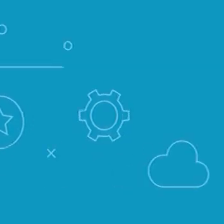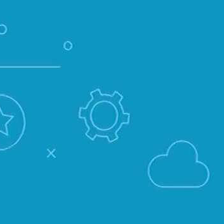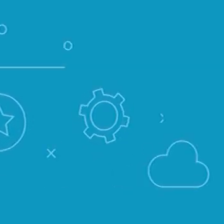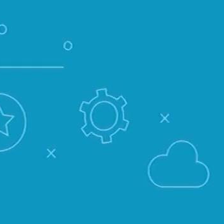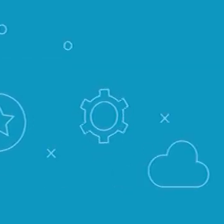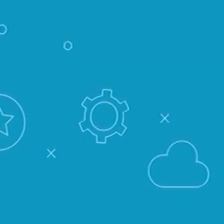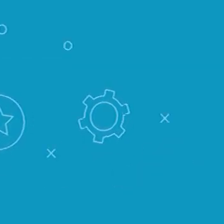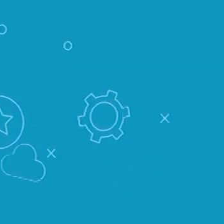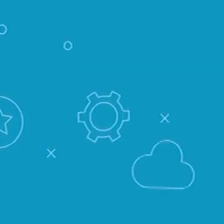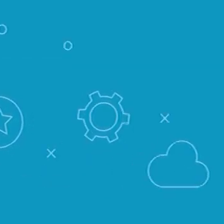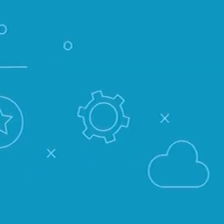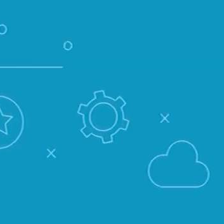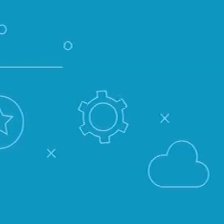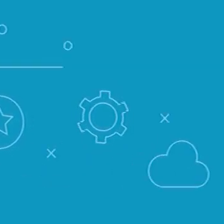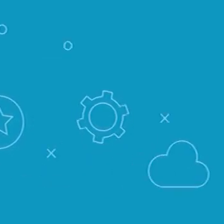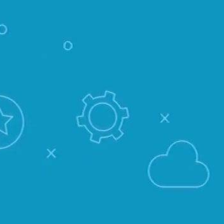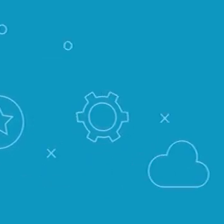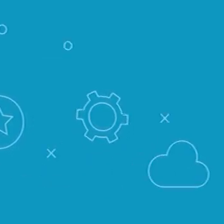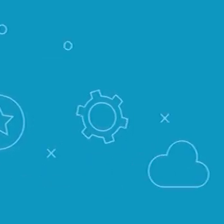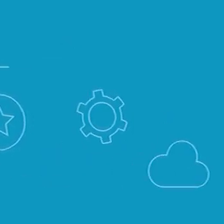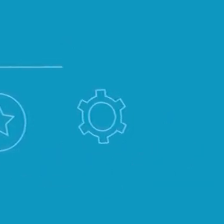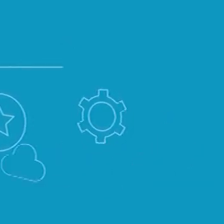E aí